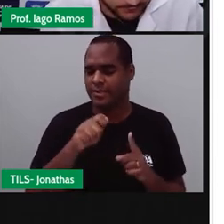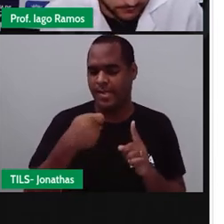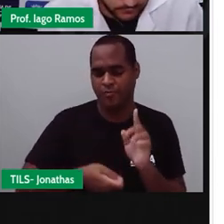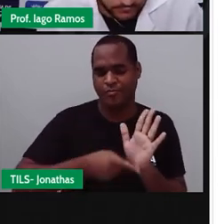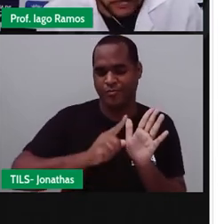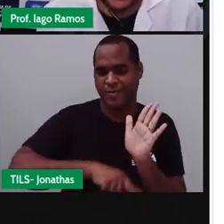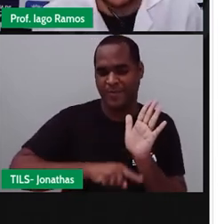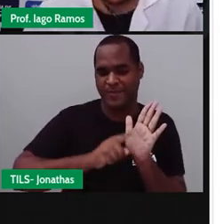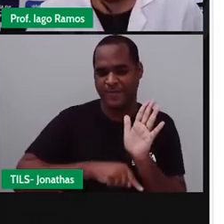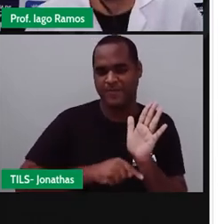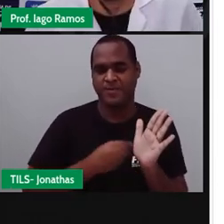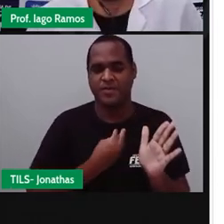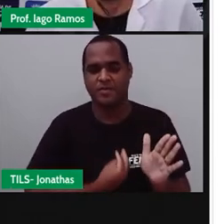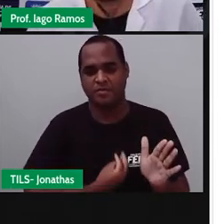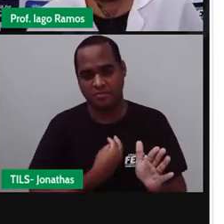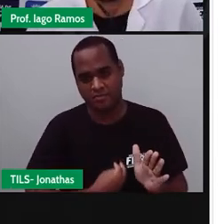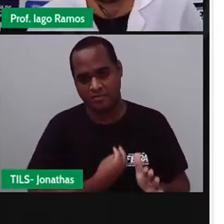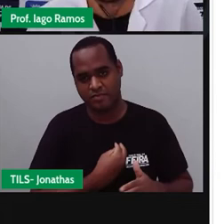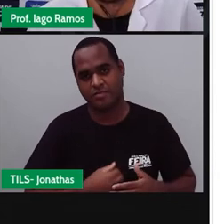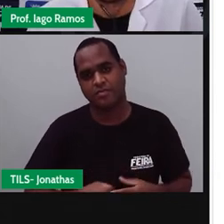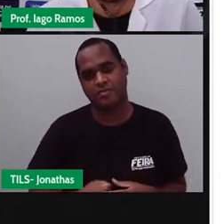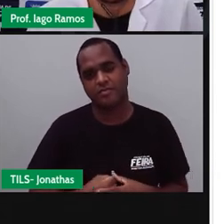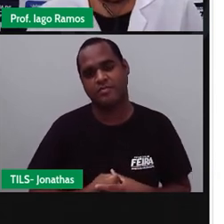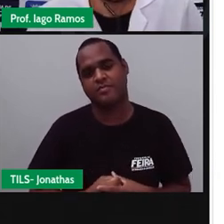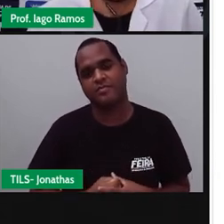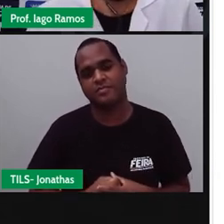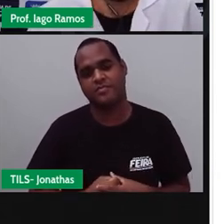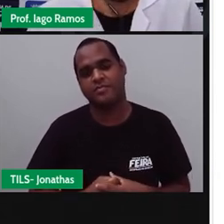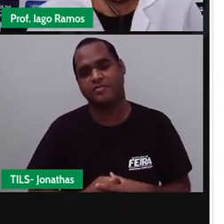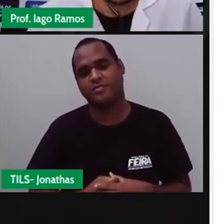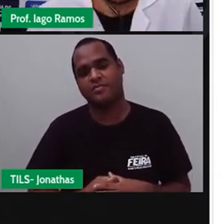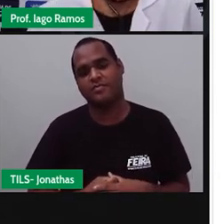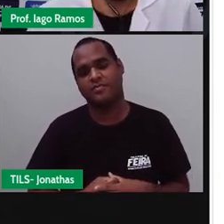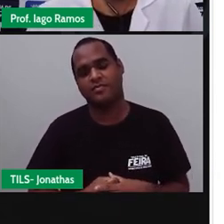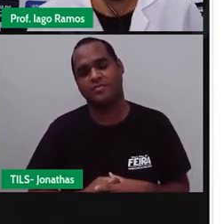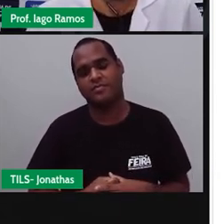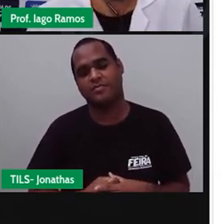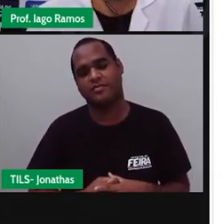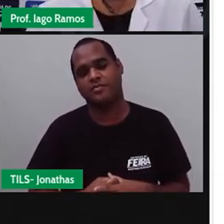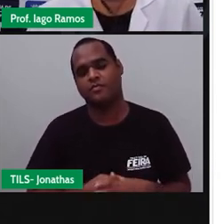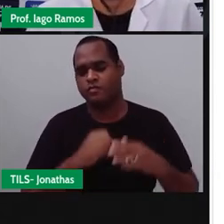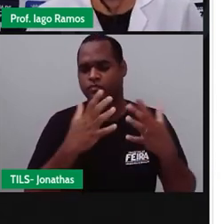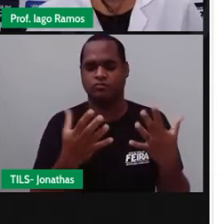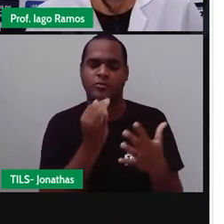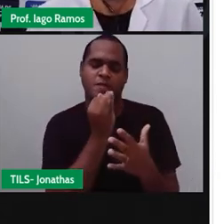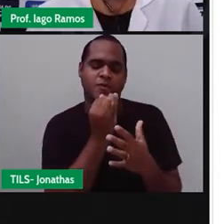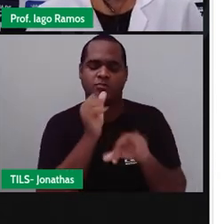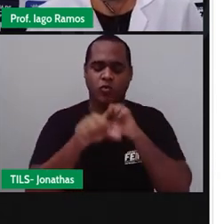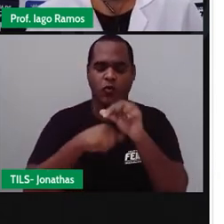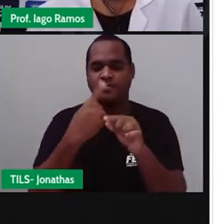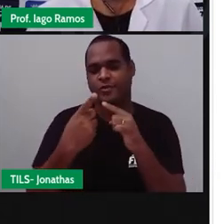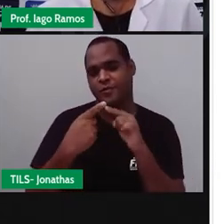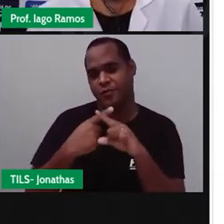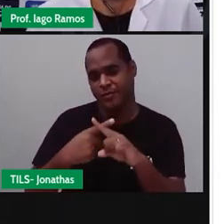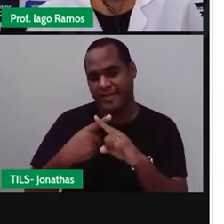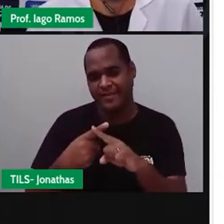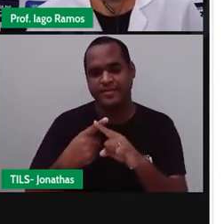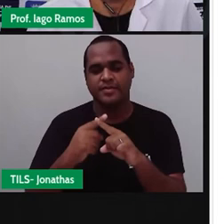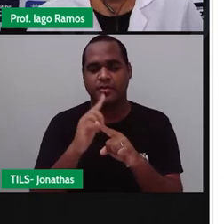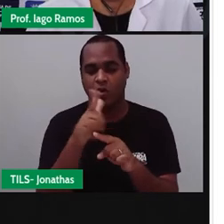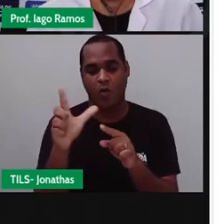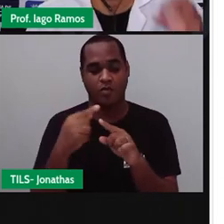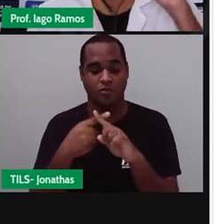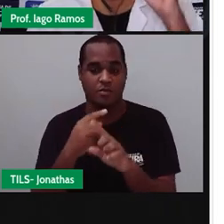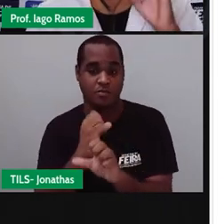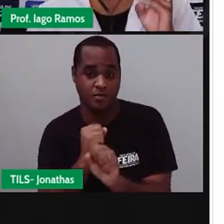negativo. negativo. Olha só. Aqui, ao multiplicar números inteiros com